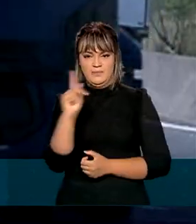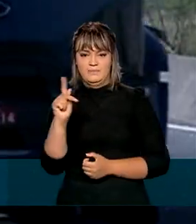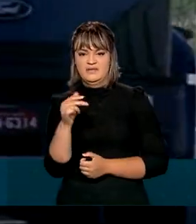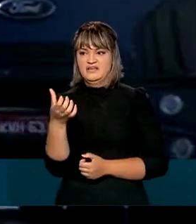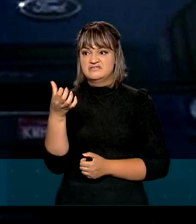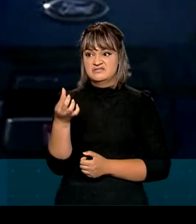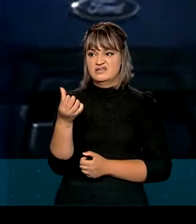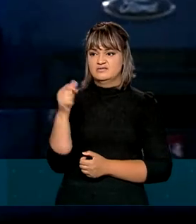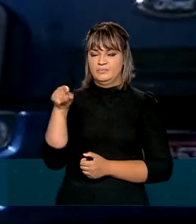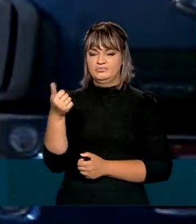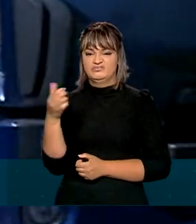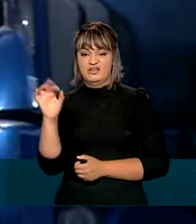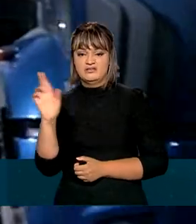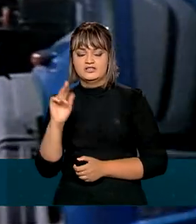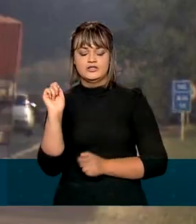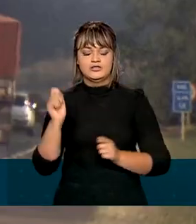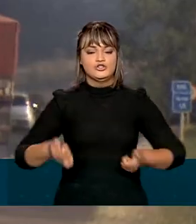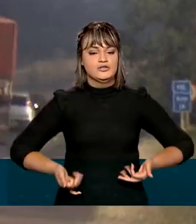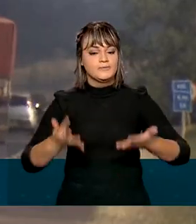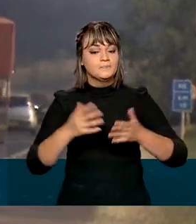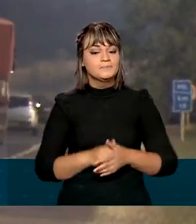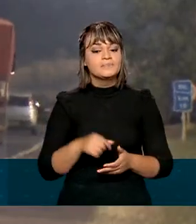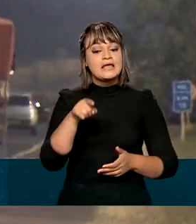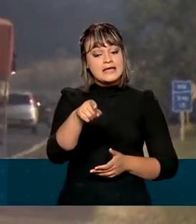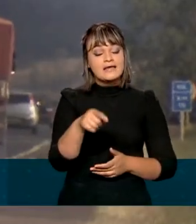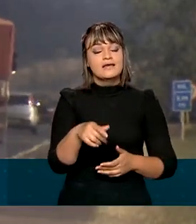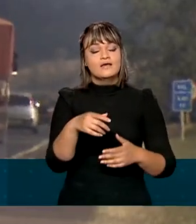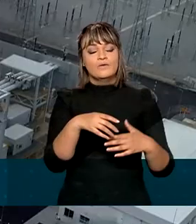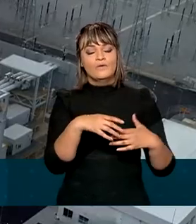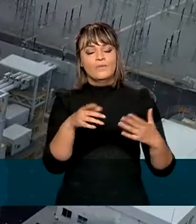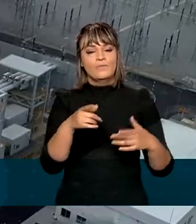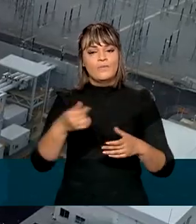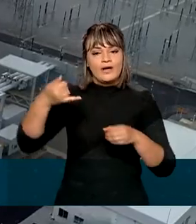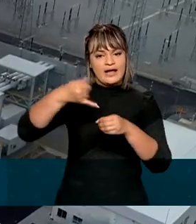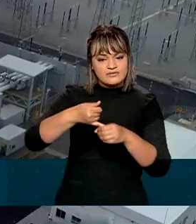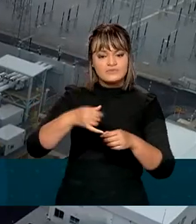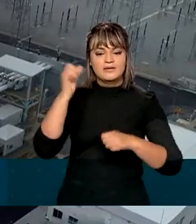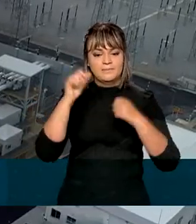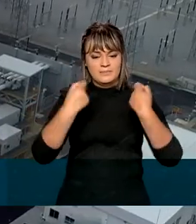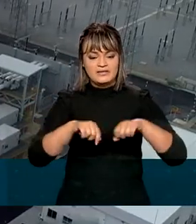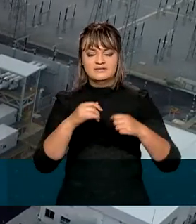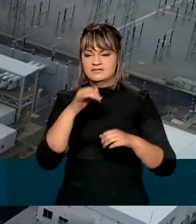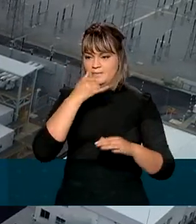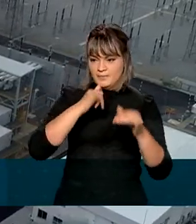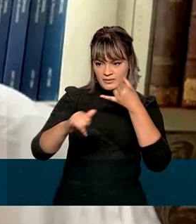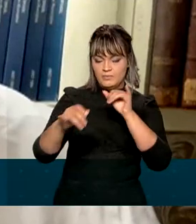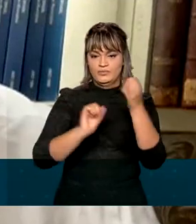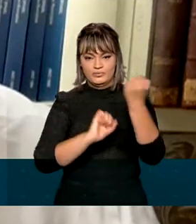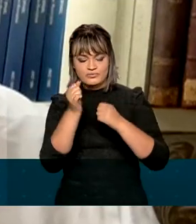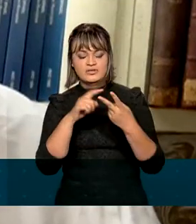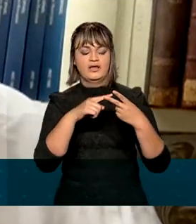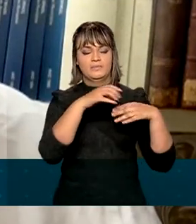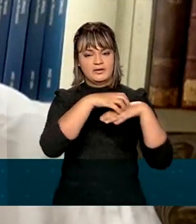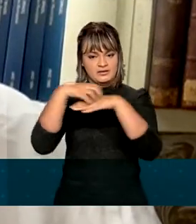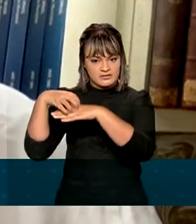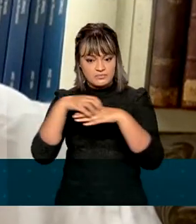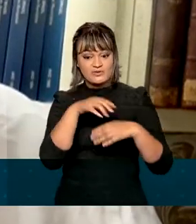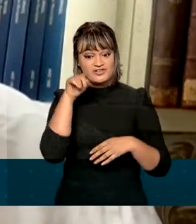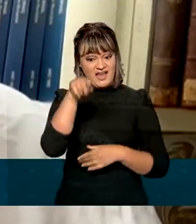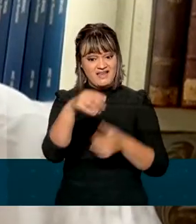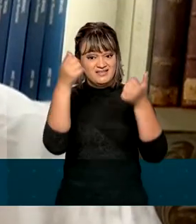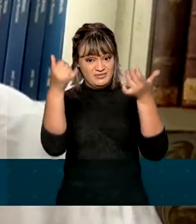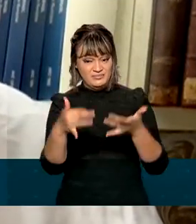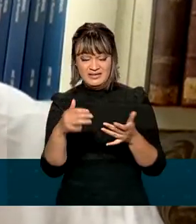dinheiro. E como os combustíveis são usados no transporte e também na produção de energia elétrica, o economista explica